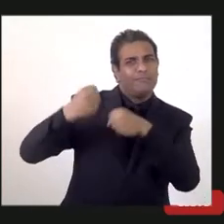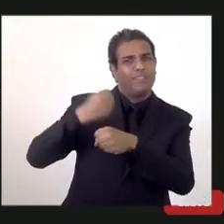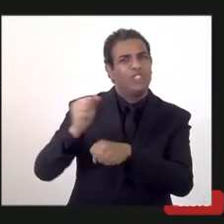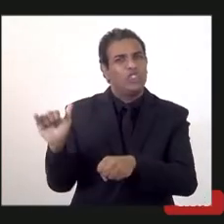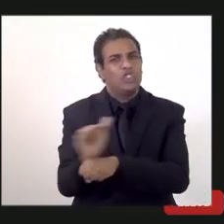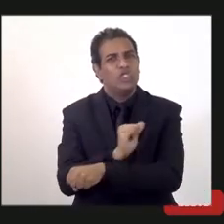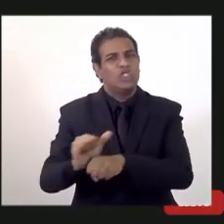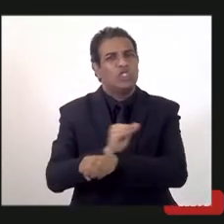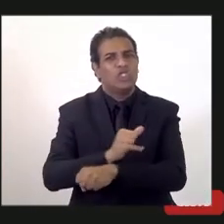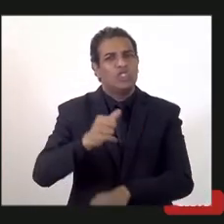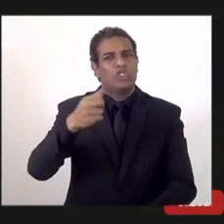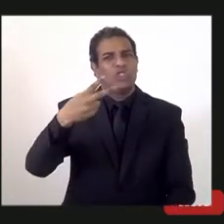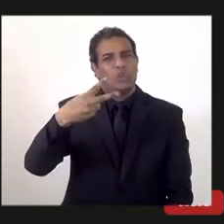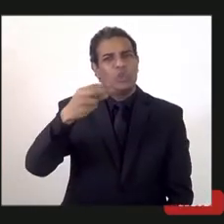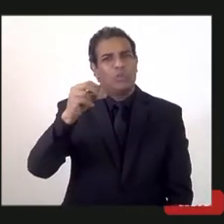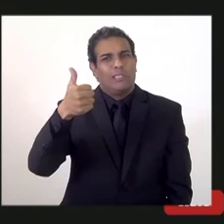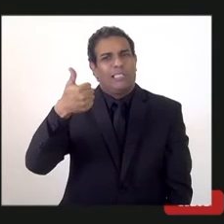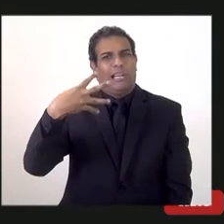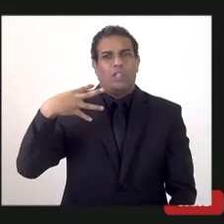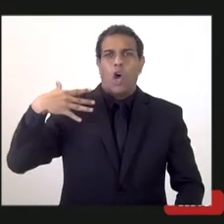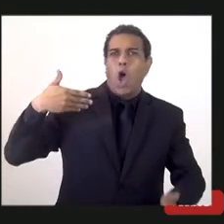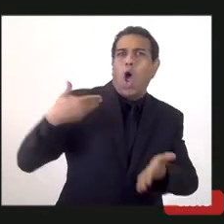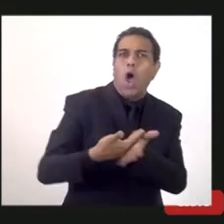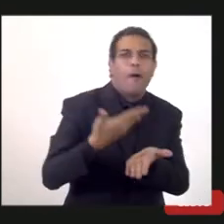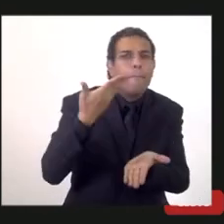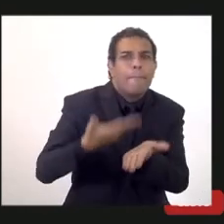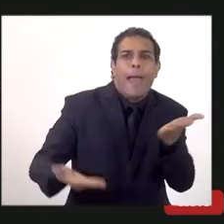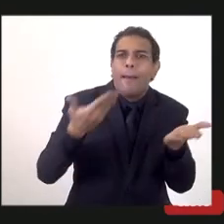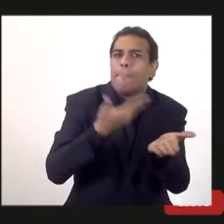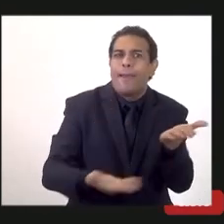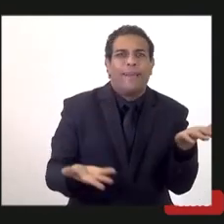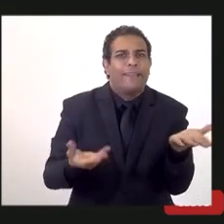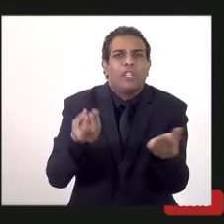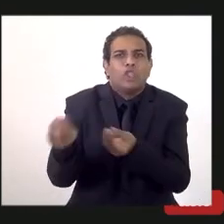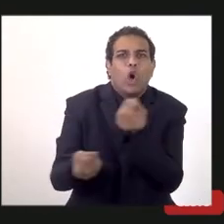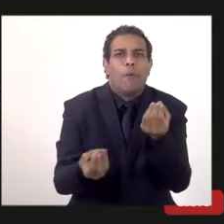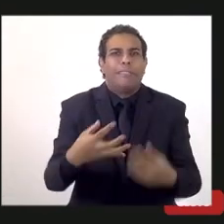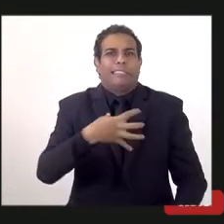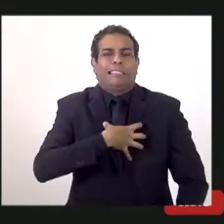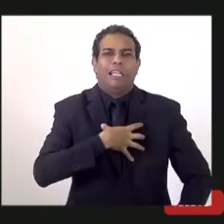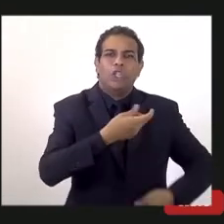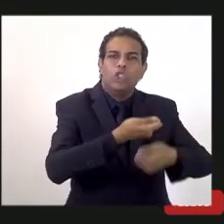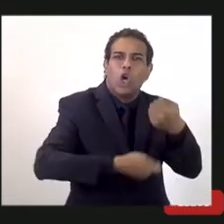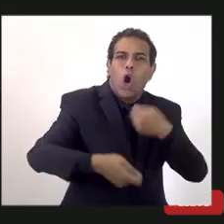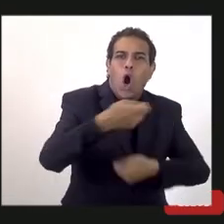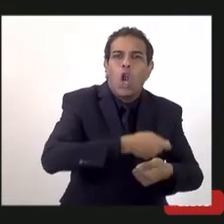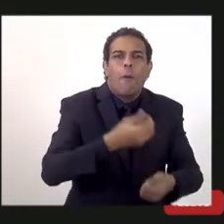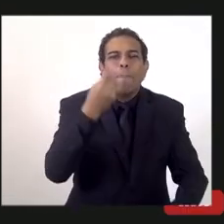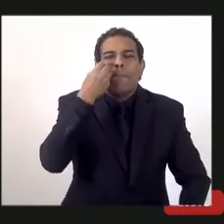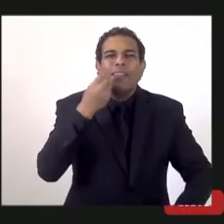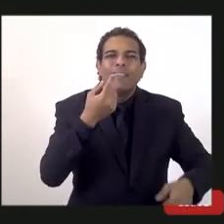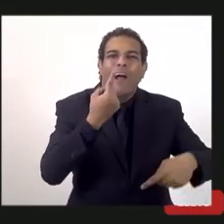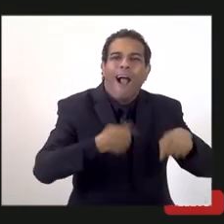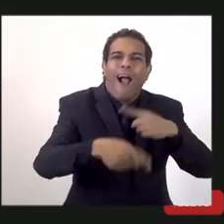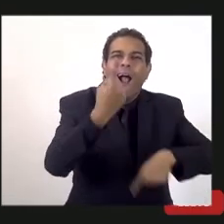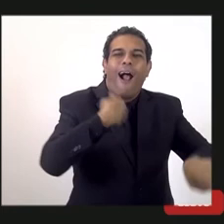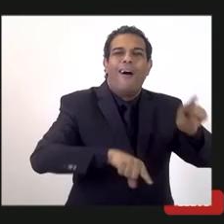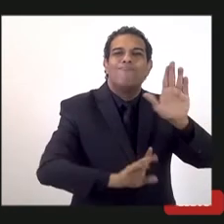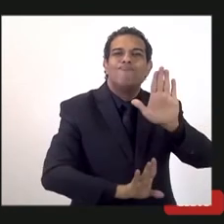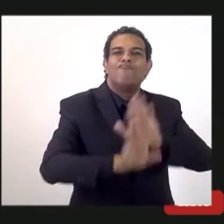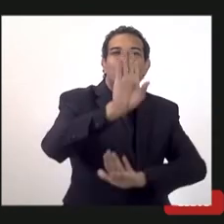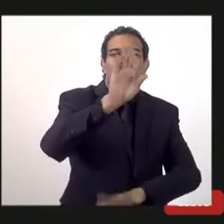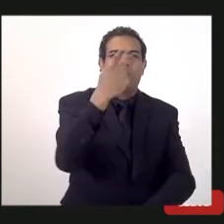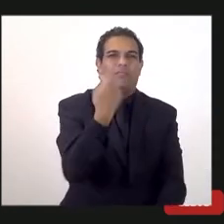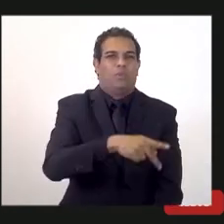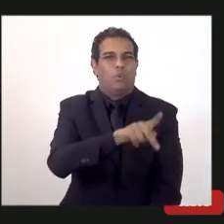eu comentei que em 2017 quando foi o pico da crise e tem essa dificuldade de retomada do investimento. De forma alguma isso pode